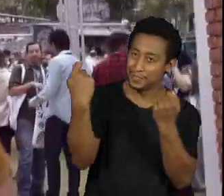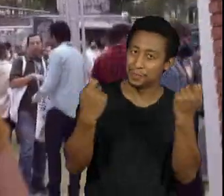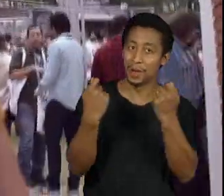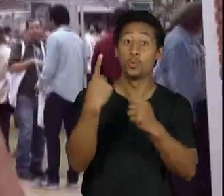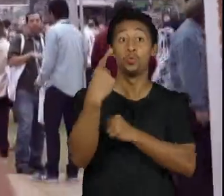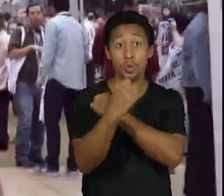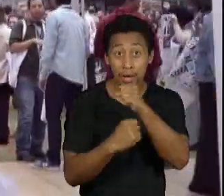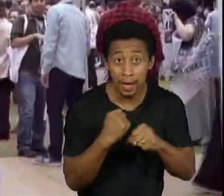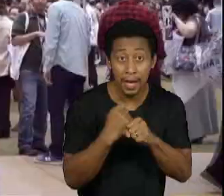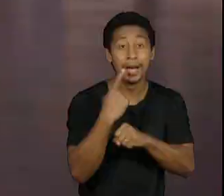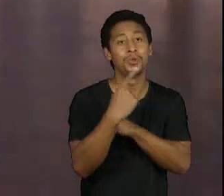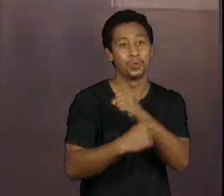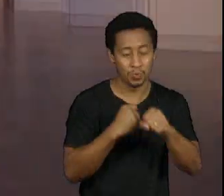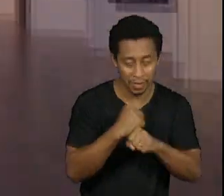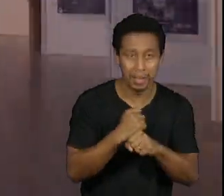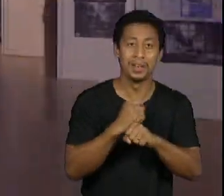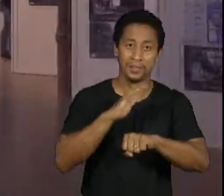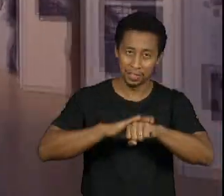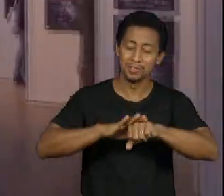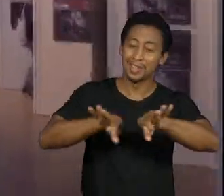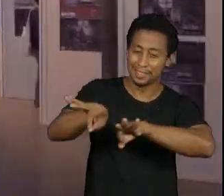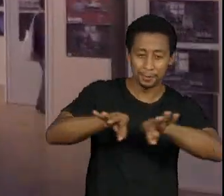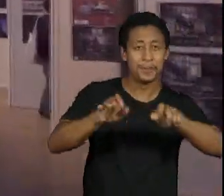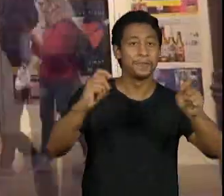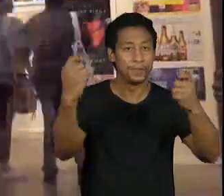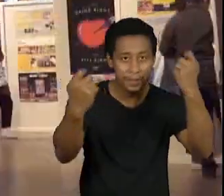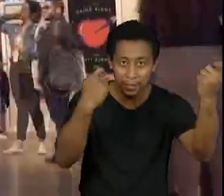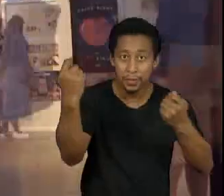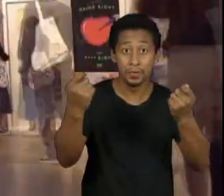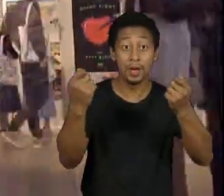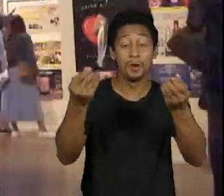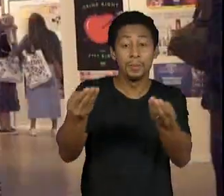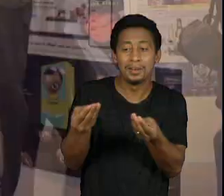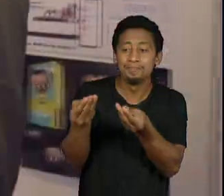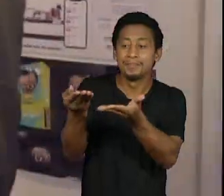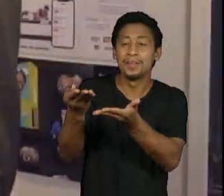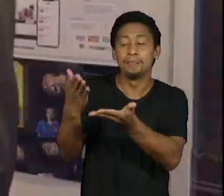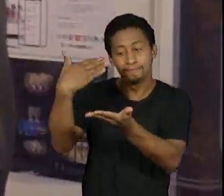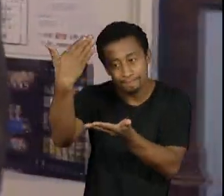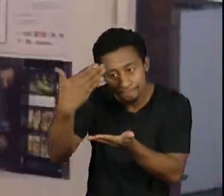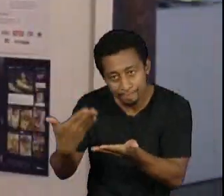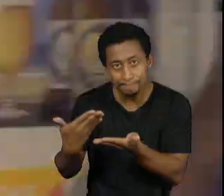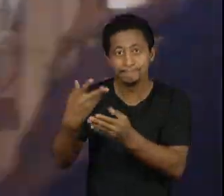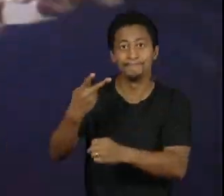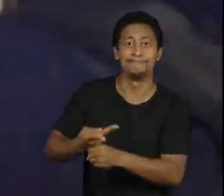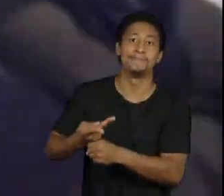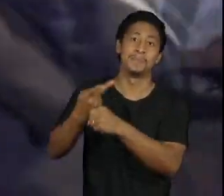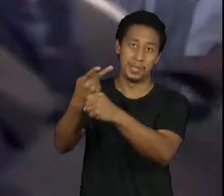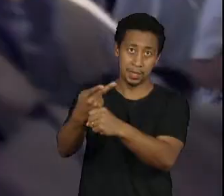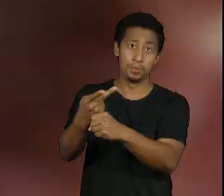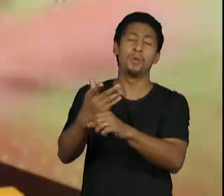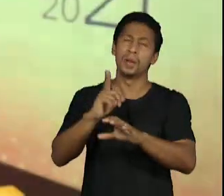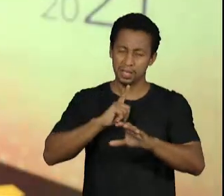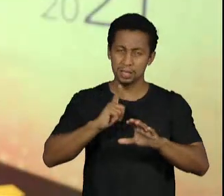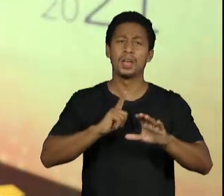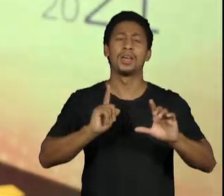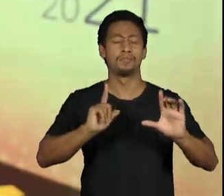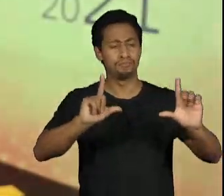para a premiação dessas peças mas também para que a gente tenha outras discussões então assim a gente tem uma série de painéis